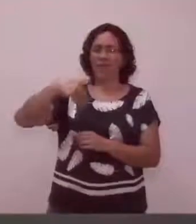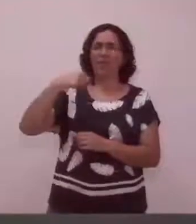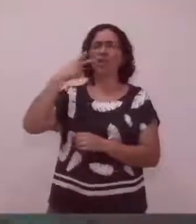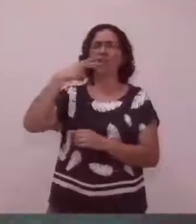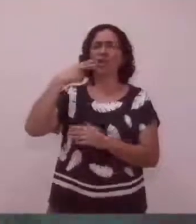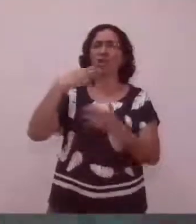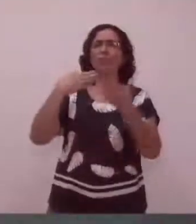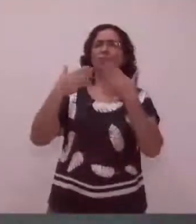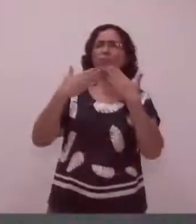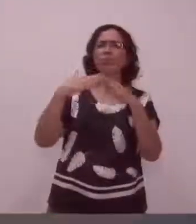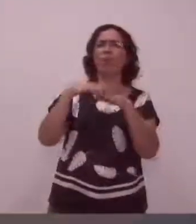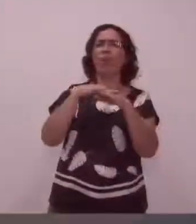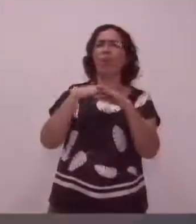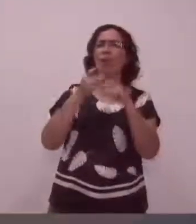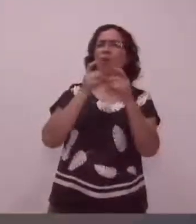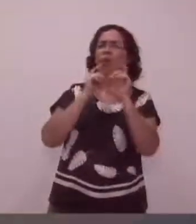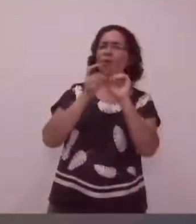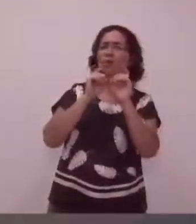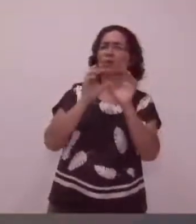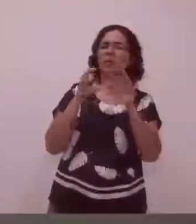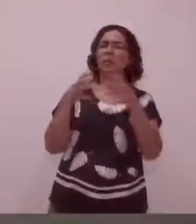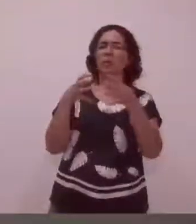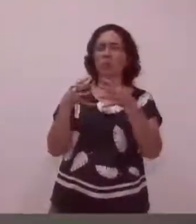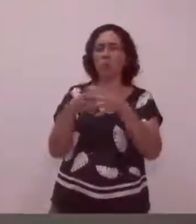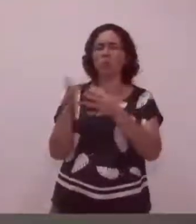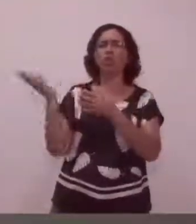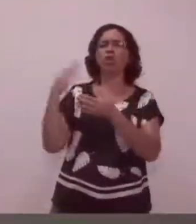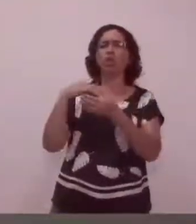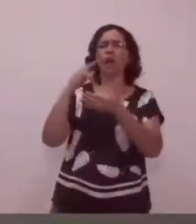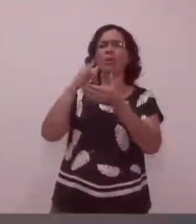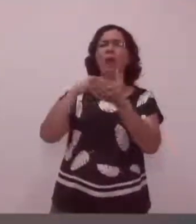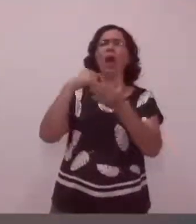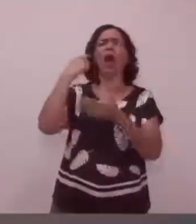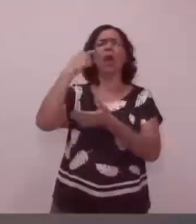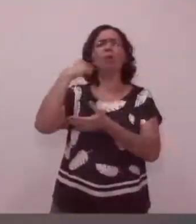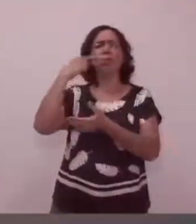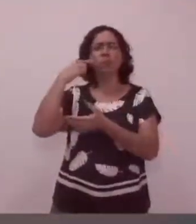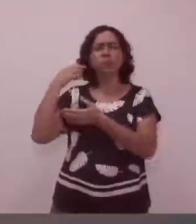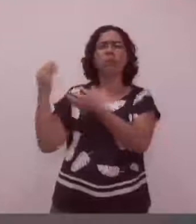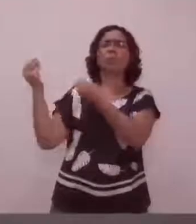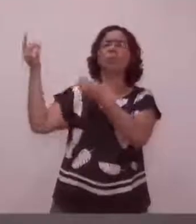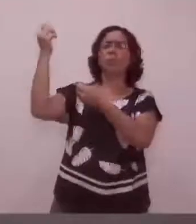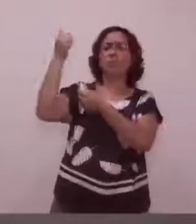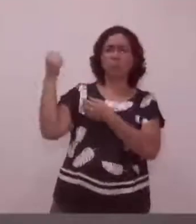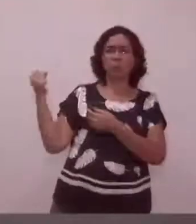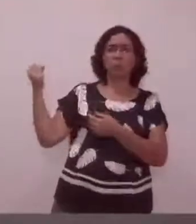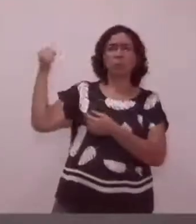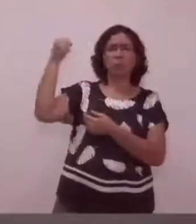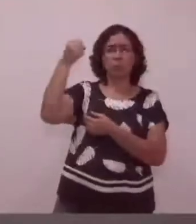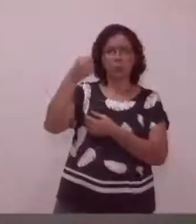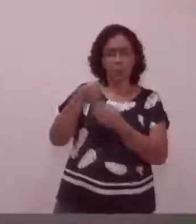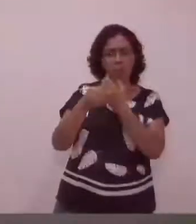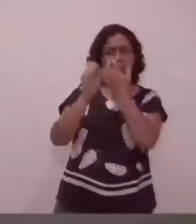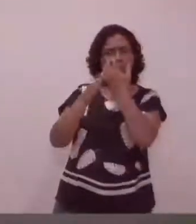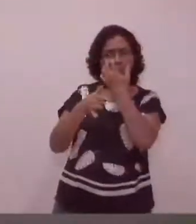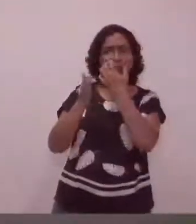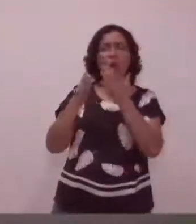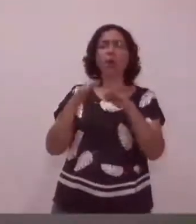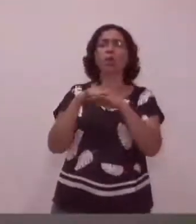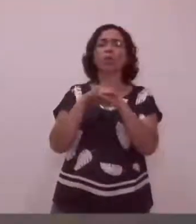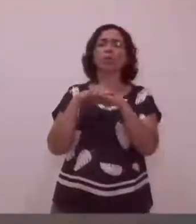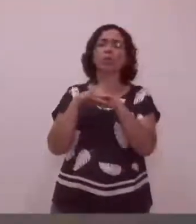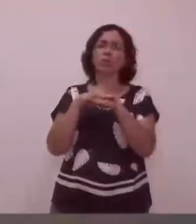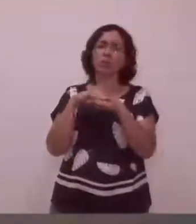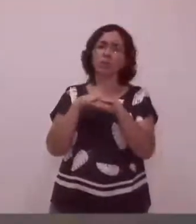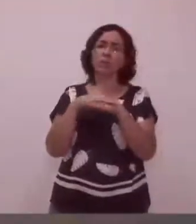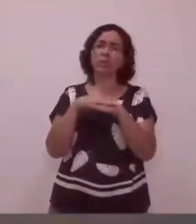conversaram com os vereadores, com a comissão, trouxeram seu advogado, e me parece que agora houve uma conversa com o Executivo.